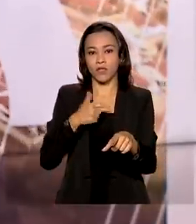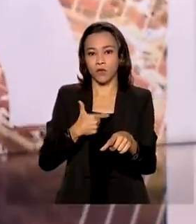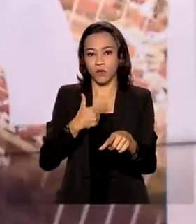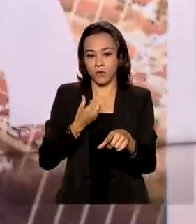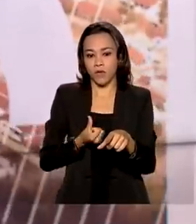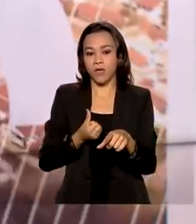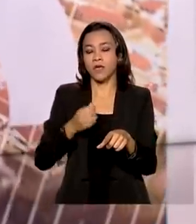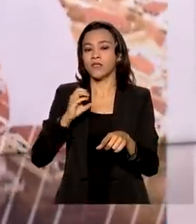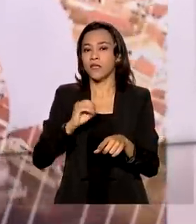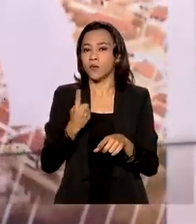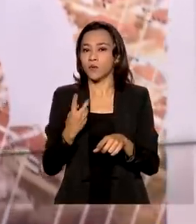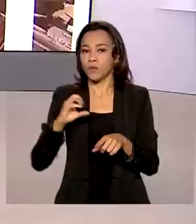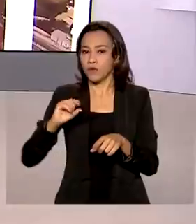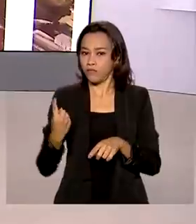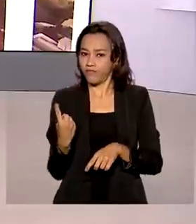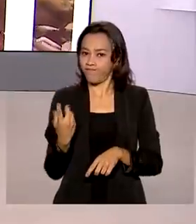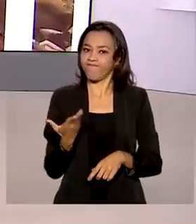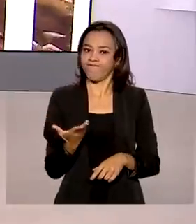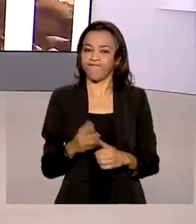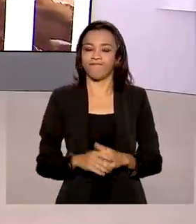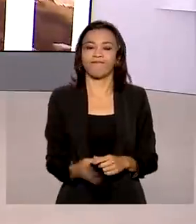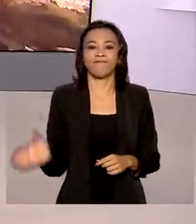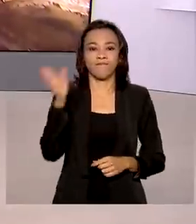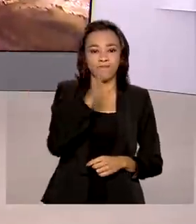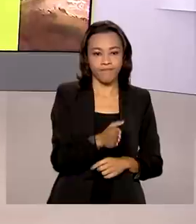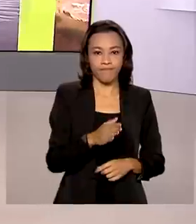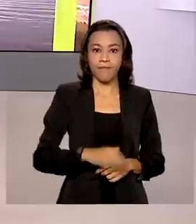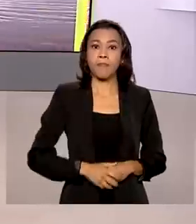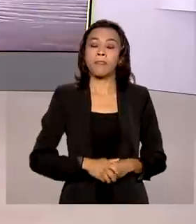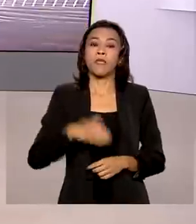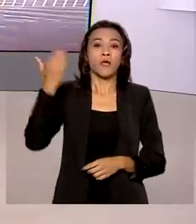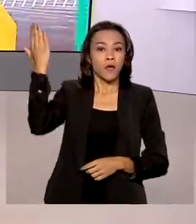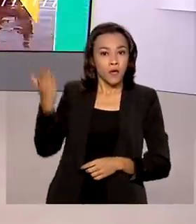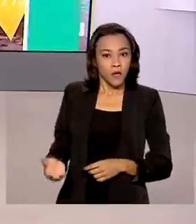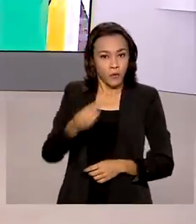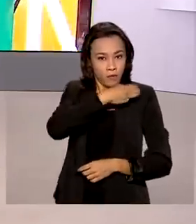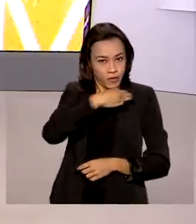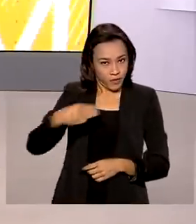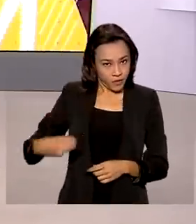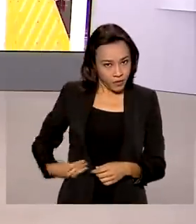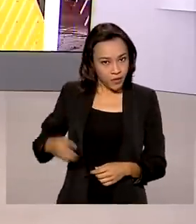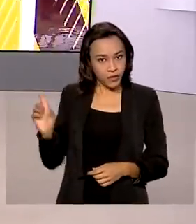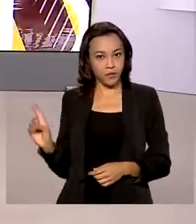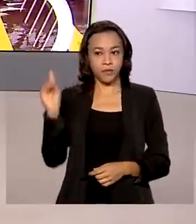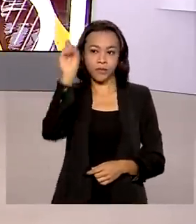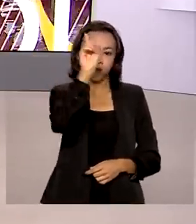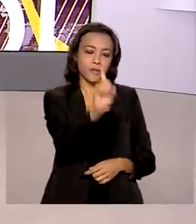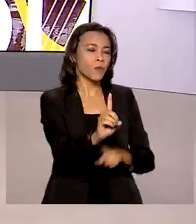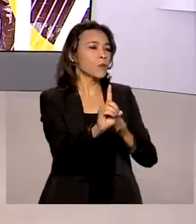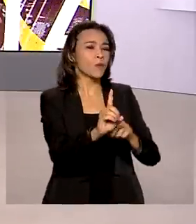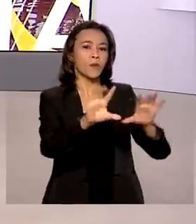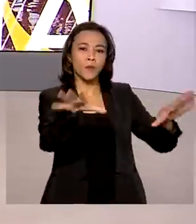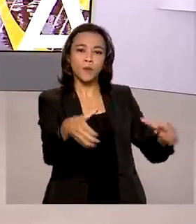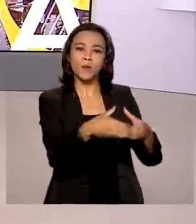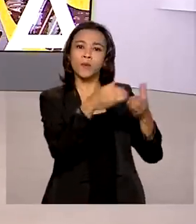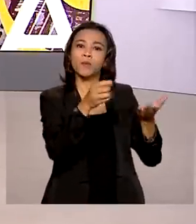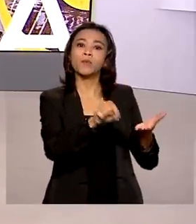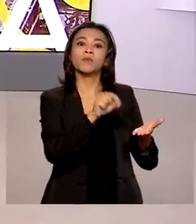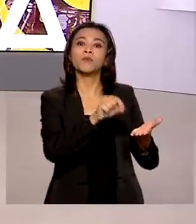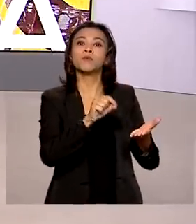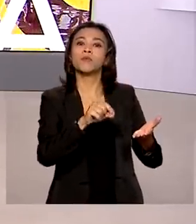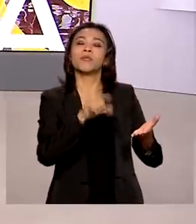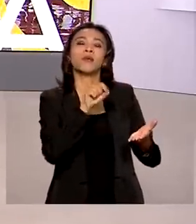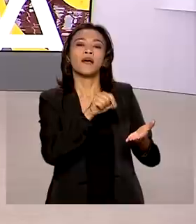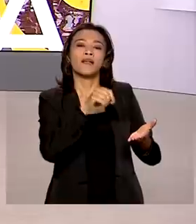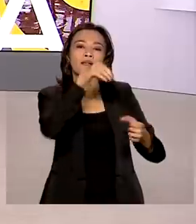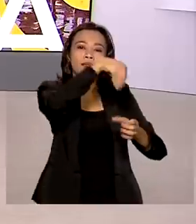-0101. O ministro Tarcísio de Freitas esteve na Comissão de Infraestrutura do Senado e fez um balanço